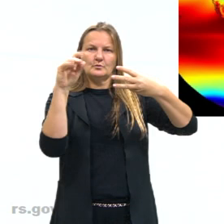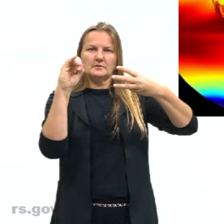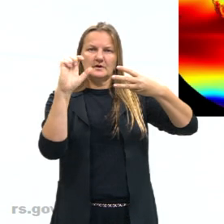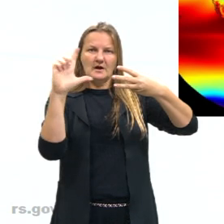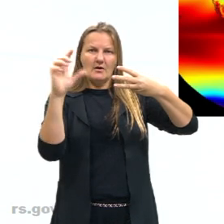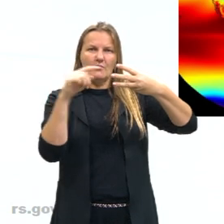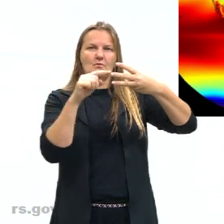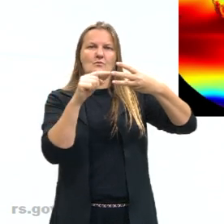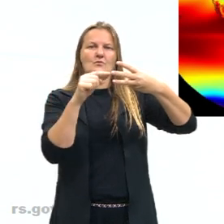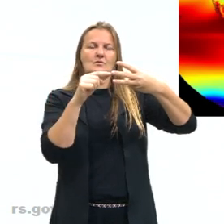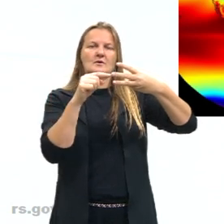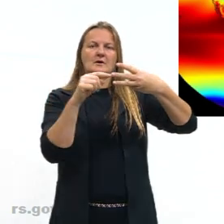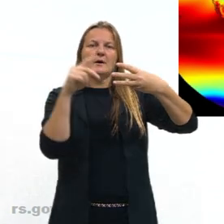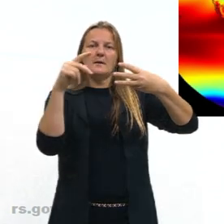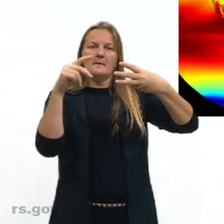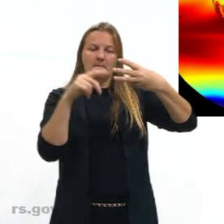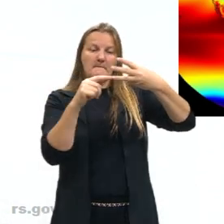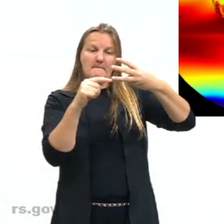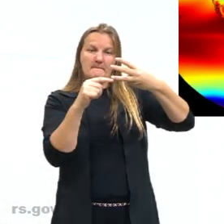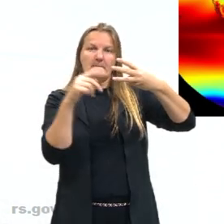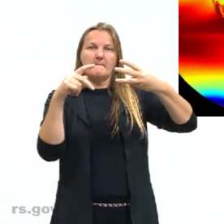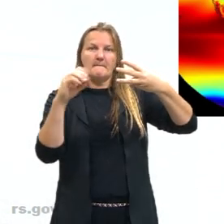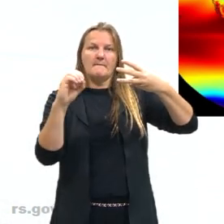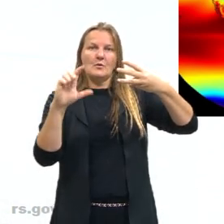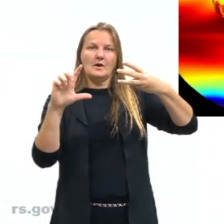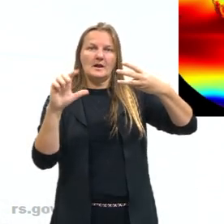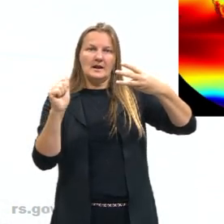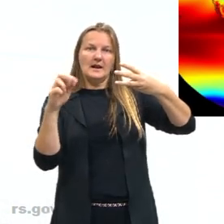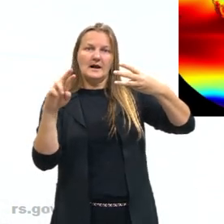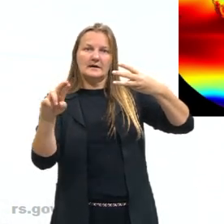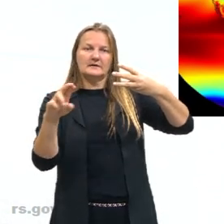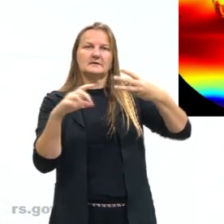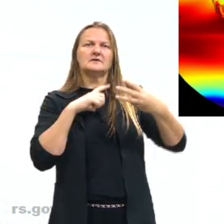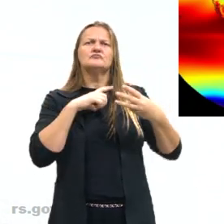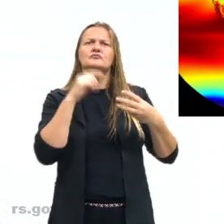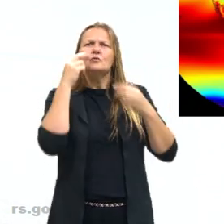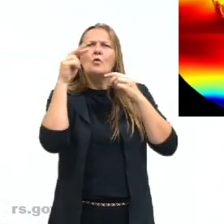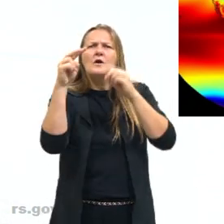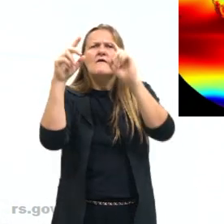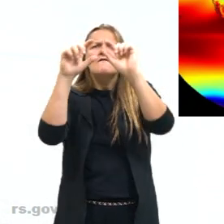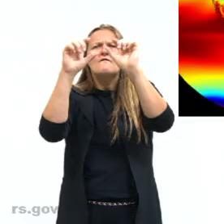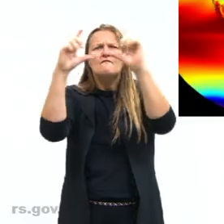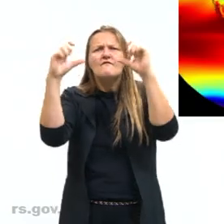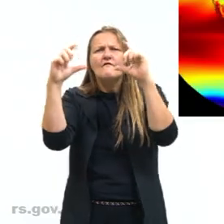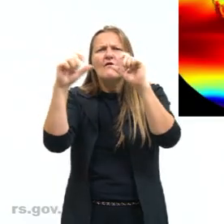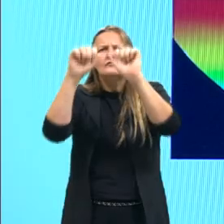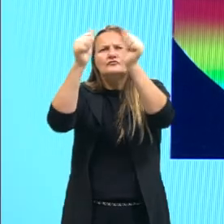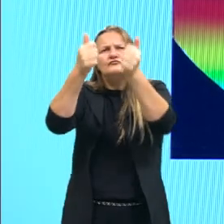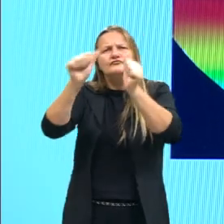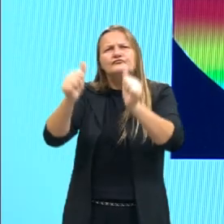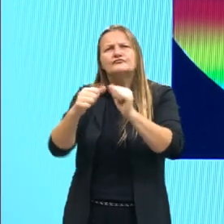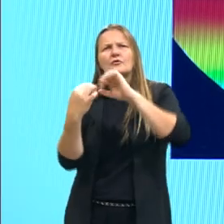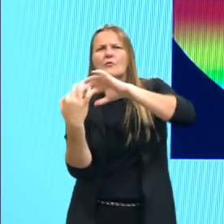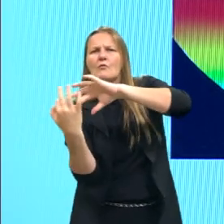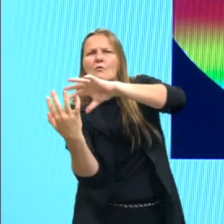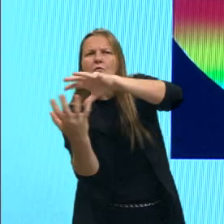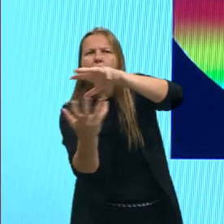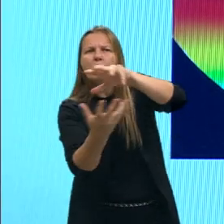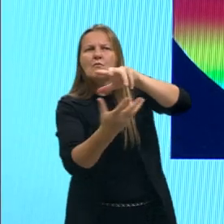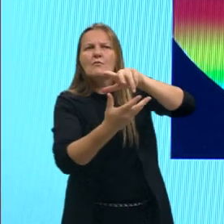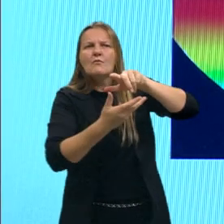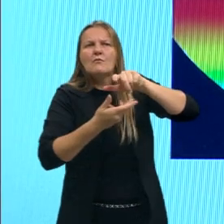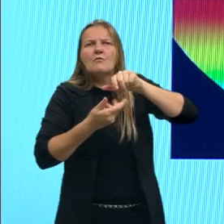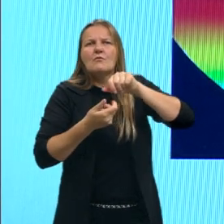no centro, olha aqui, vou mostrar aqui pra vocês essa imagem, tá, essa imagem aqui do nosso planetinha, vai, ó,